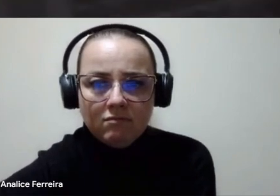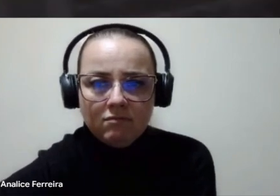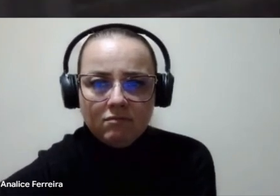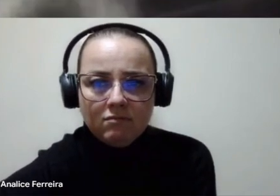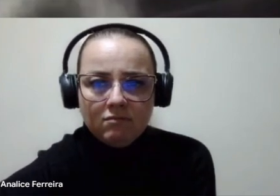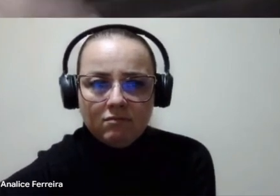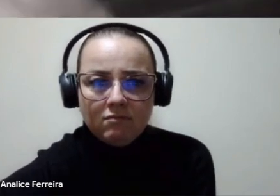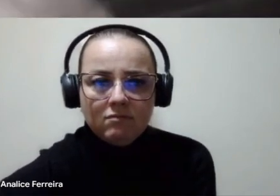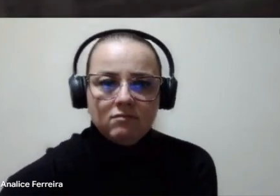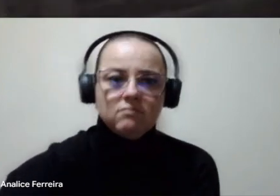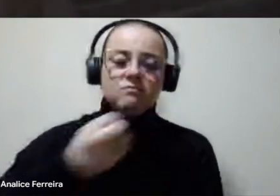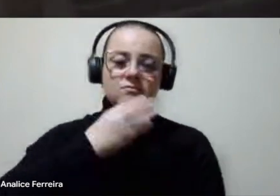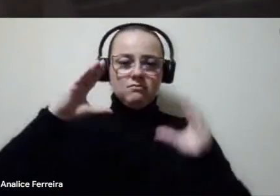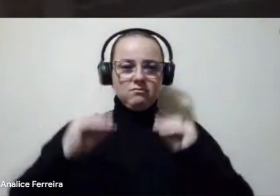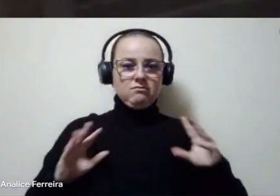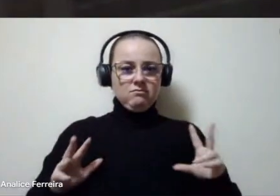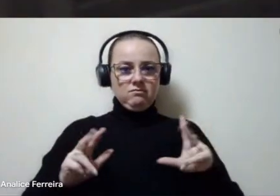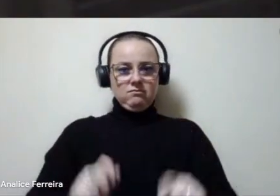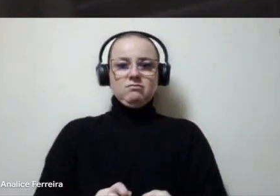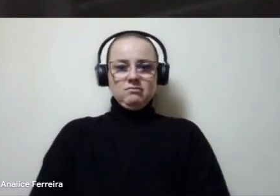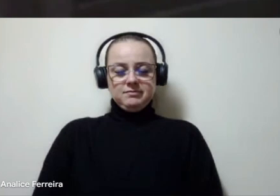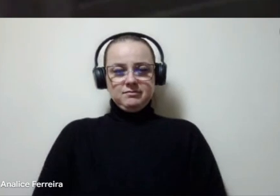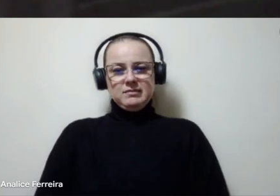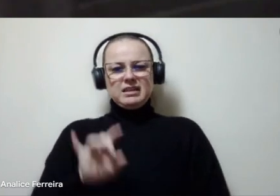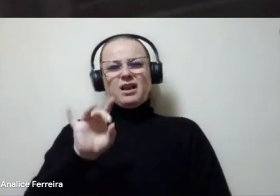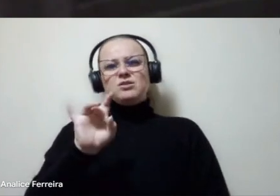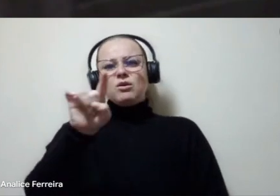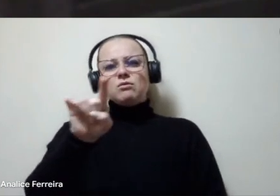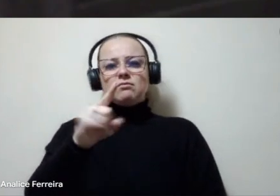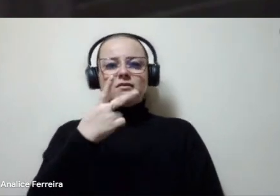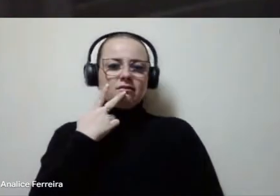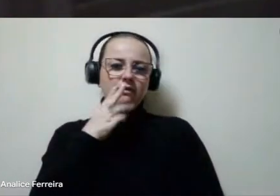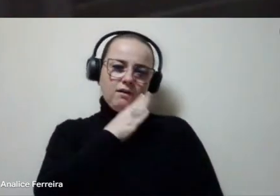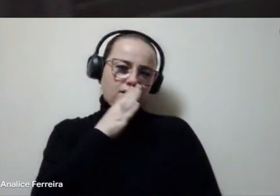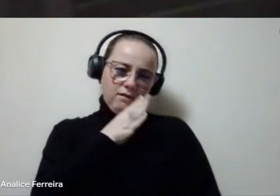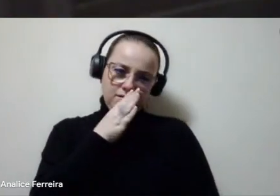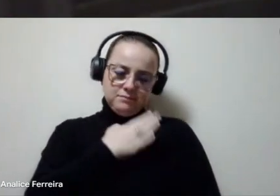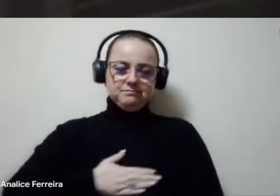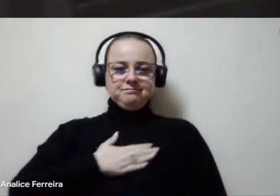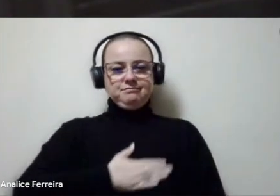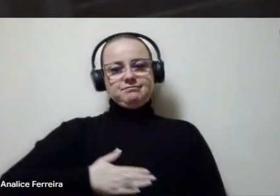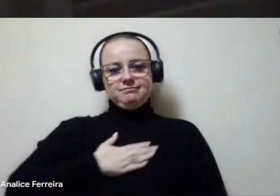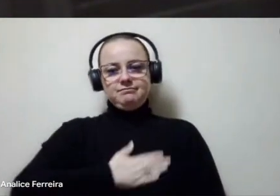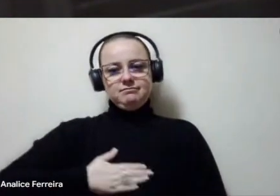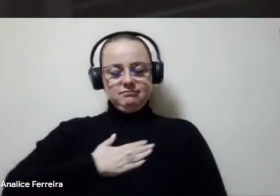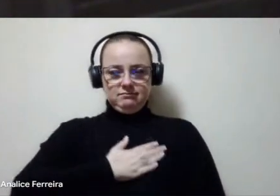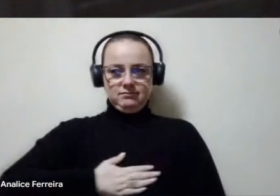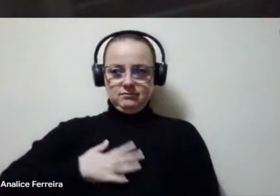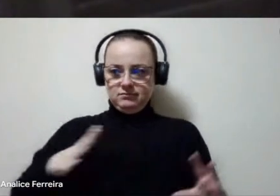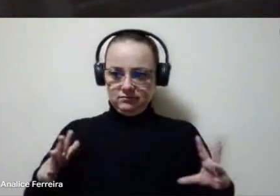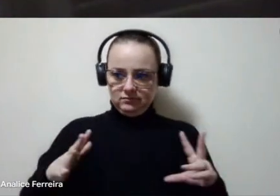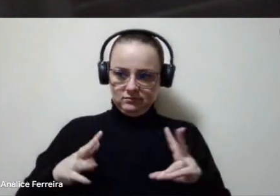We will hear you. a todos e a todas, só um alô bem rápido para saudar todos